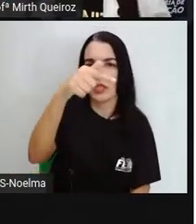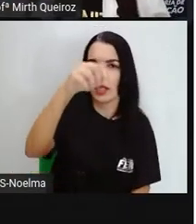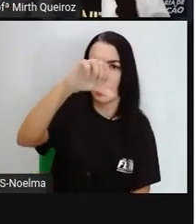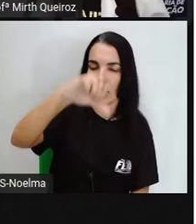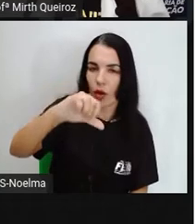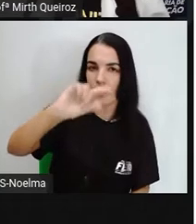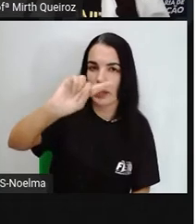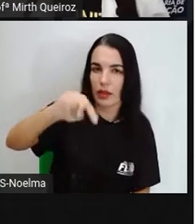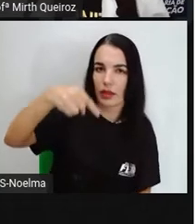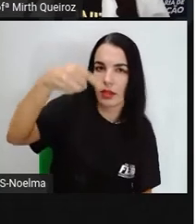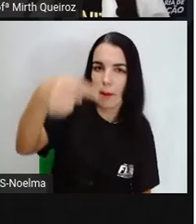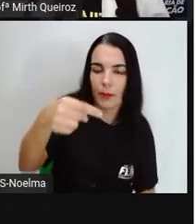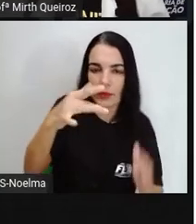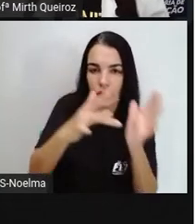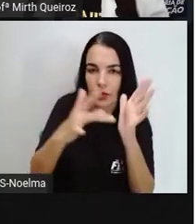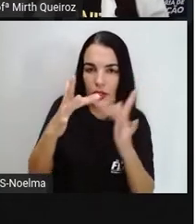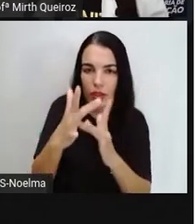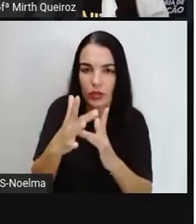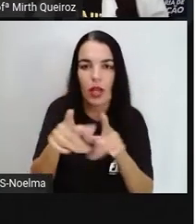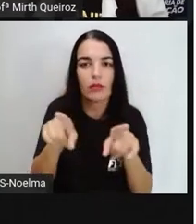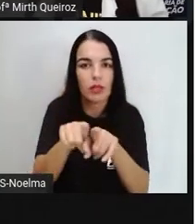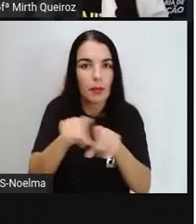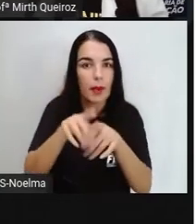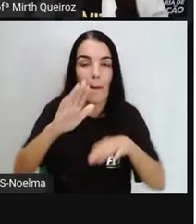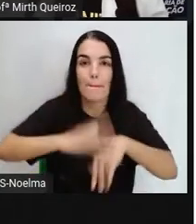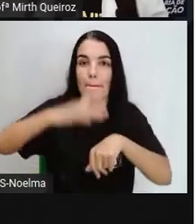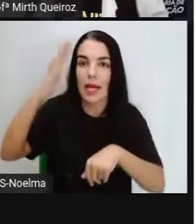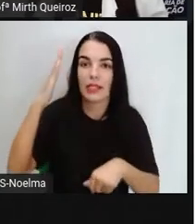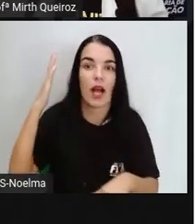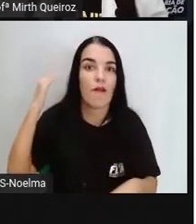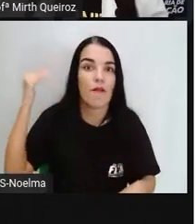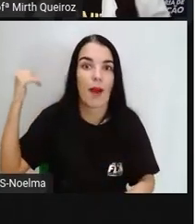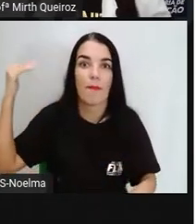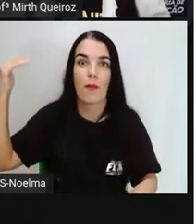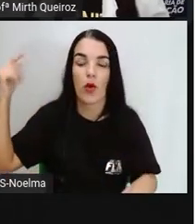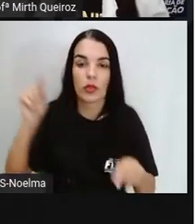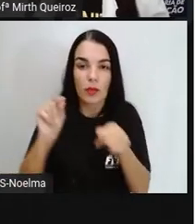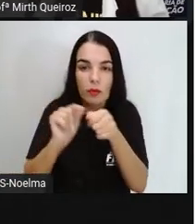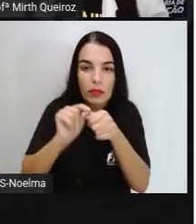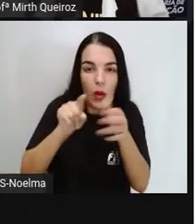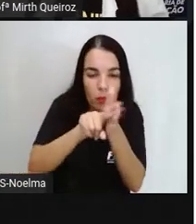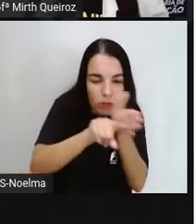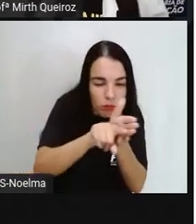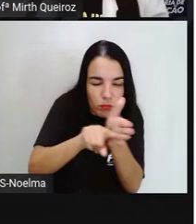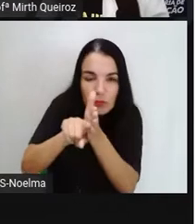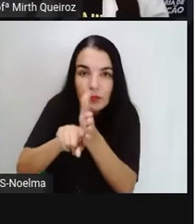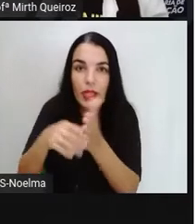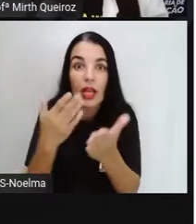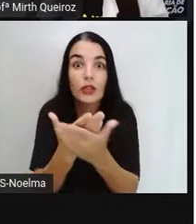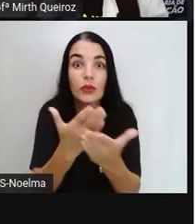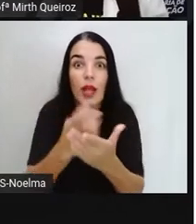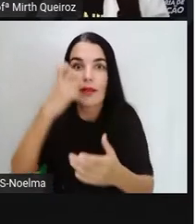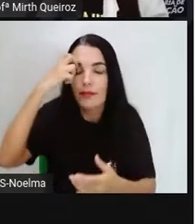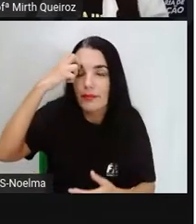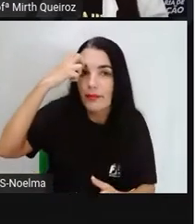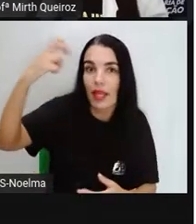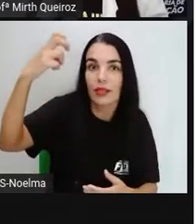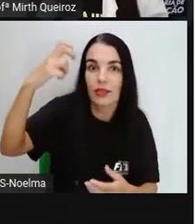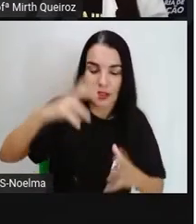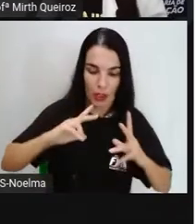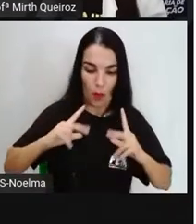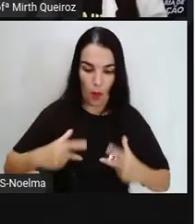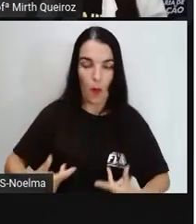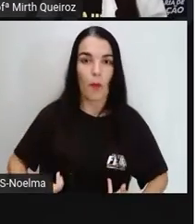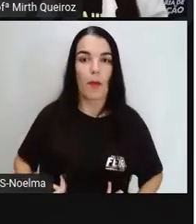E era um dos mais famosos testes utilizados para estudar a inteligência humana durante